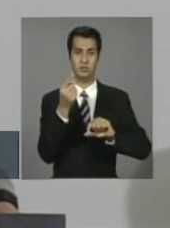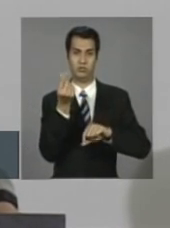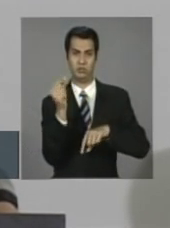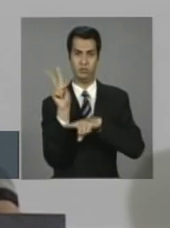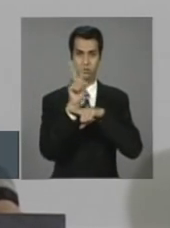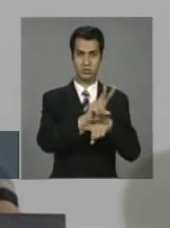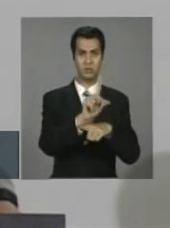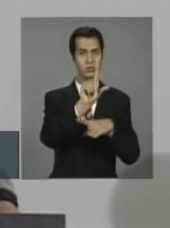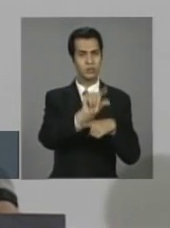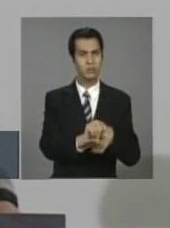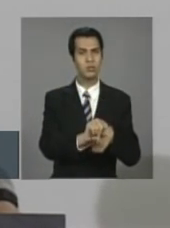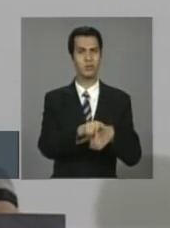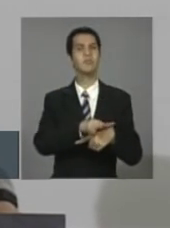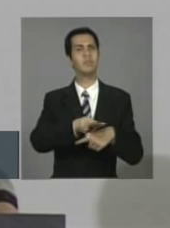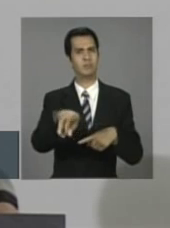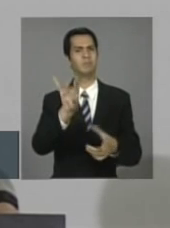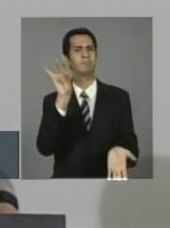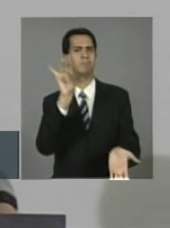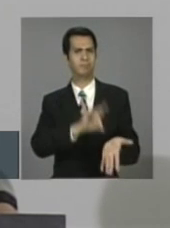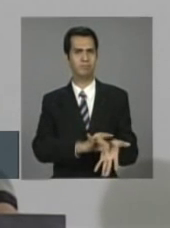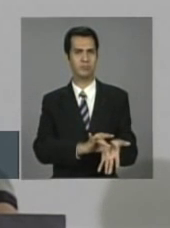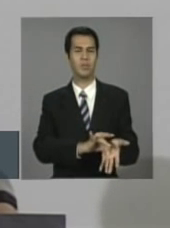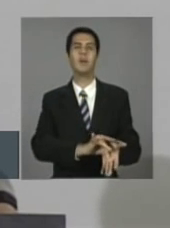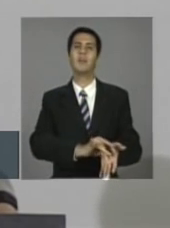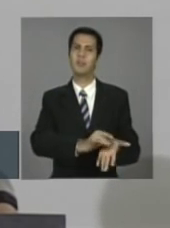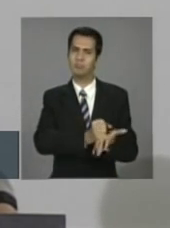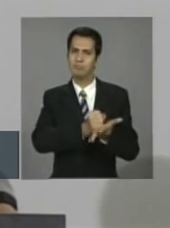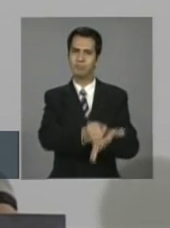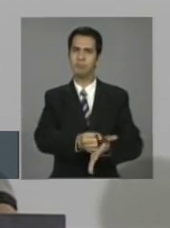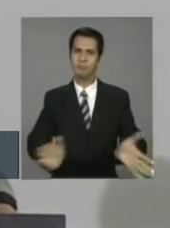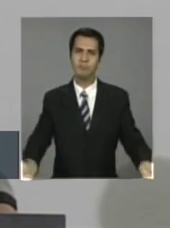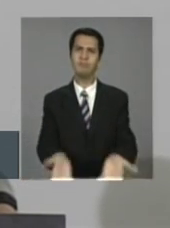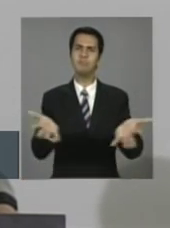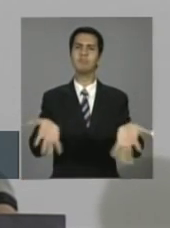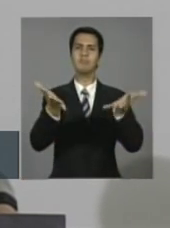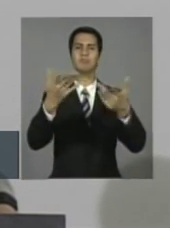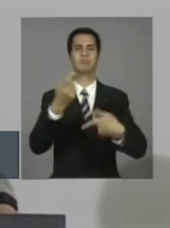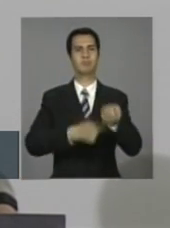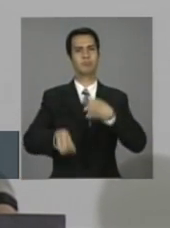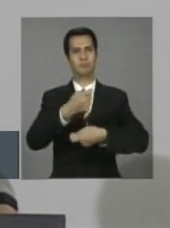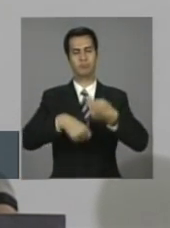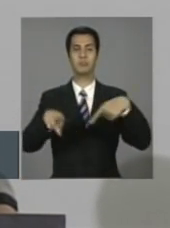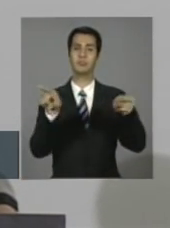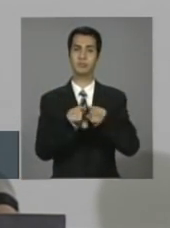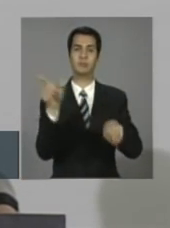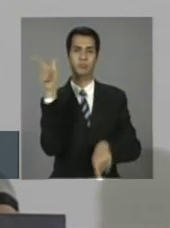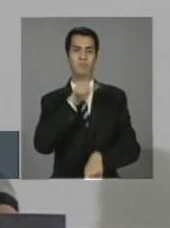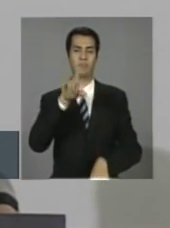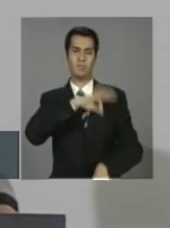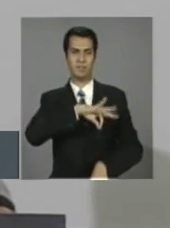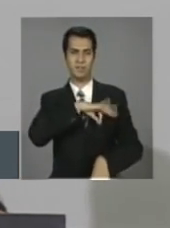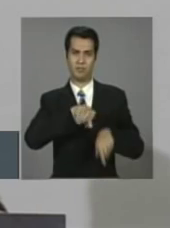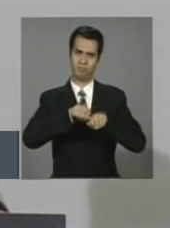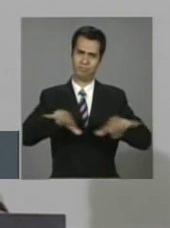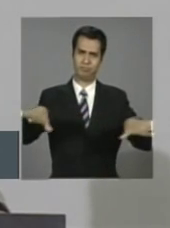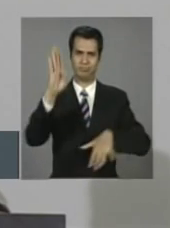que vai, de fato, ser uma das alavancas do crescimento econômico e da distribuição de renda no Brasil.